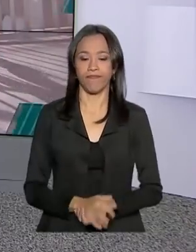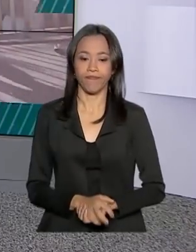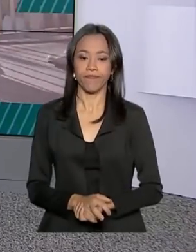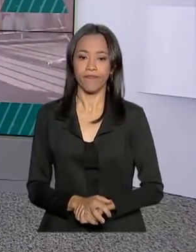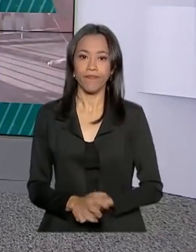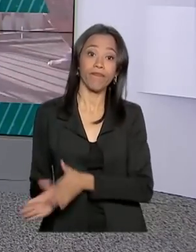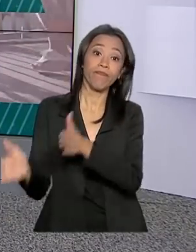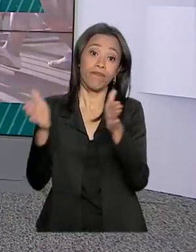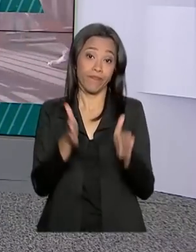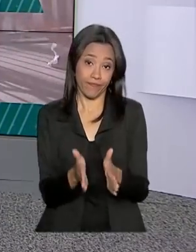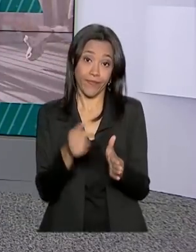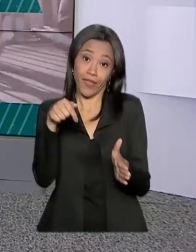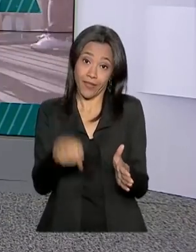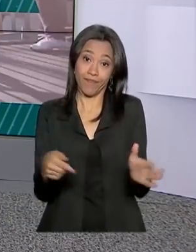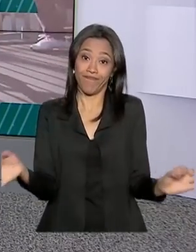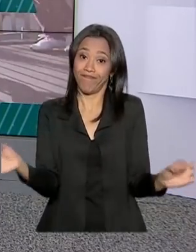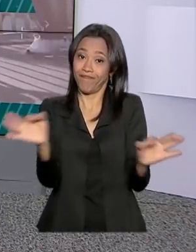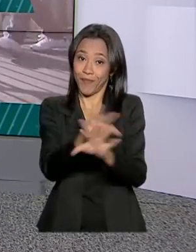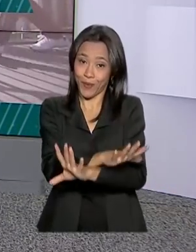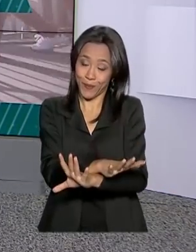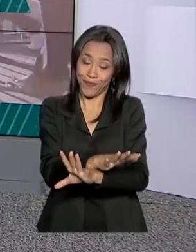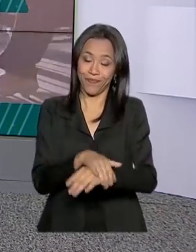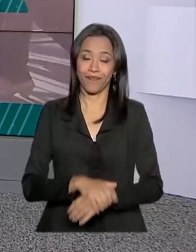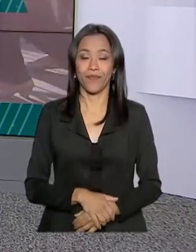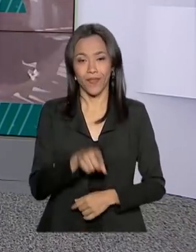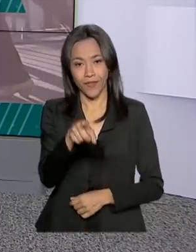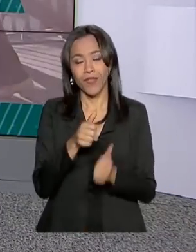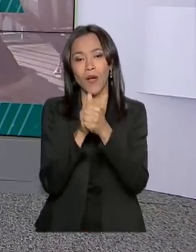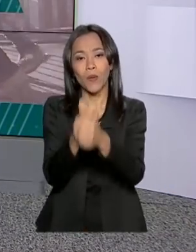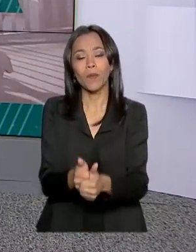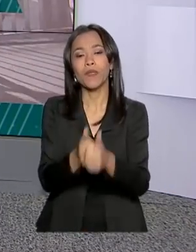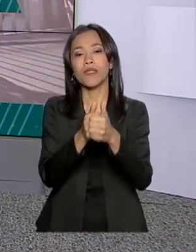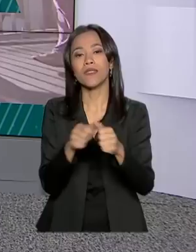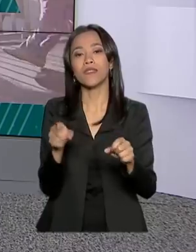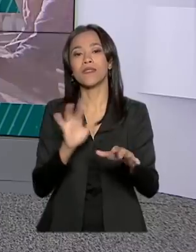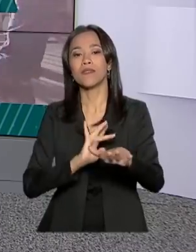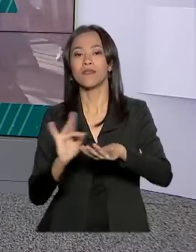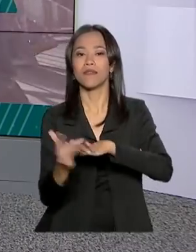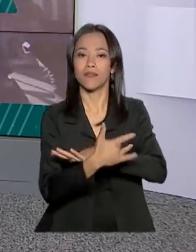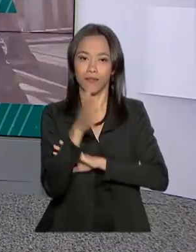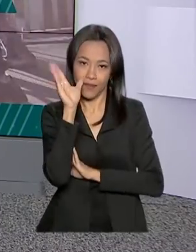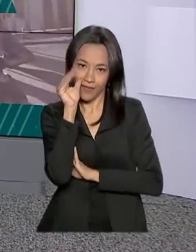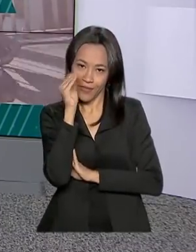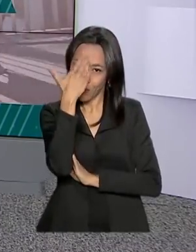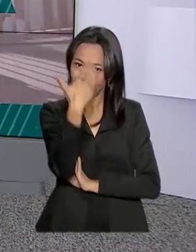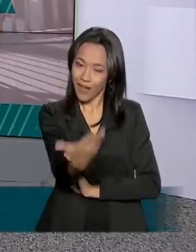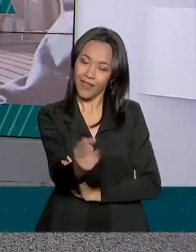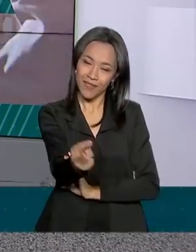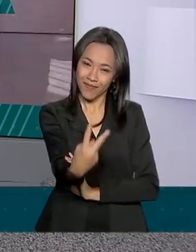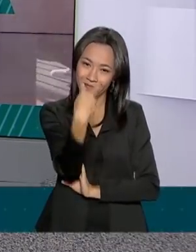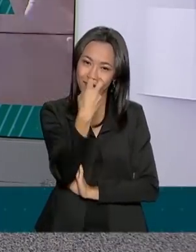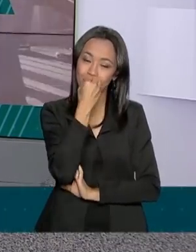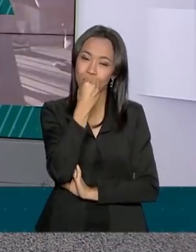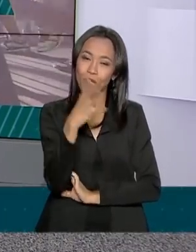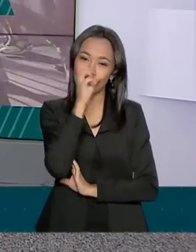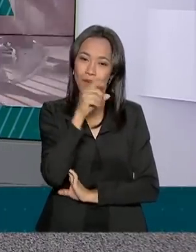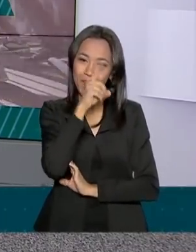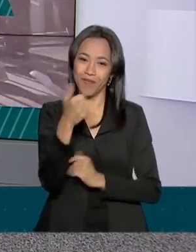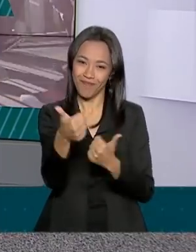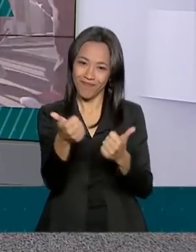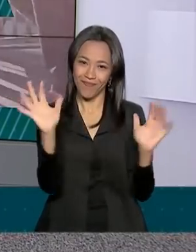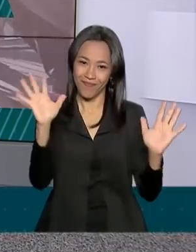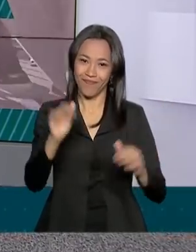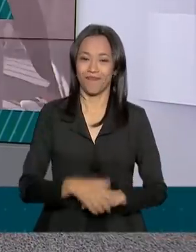E o Brasil em Dia termina aqui. Nos acompanhe também pelas redes sociais. Obrigada pela companhia. Bom final de semana.